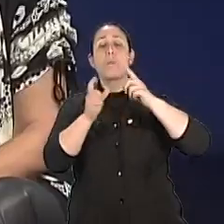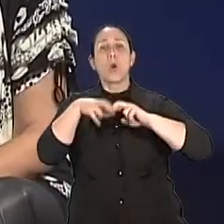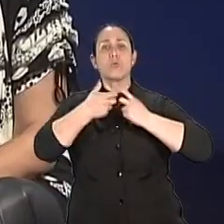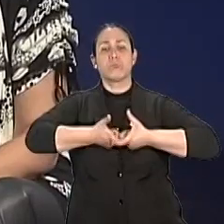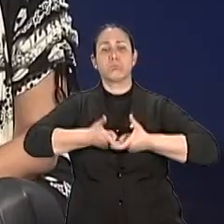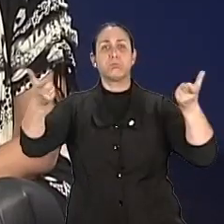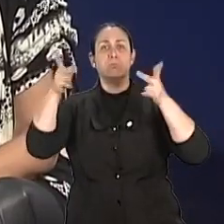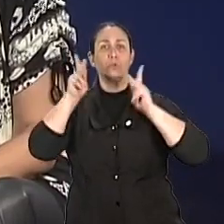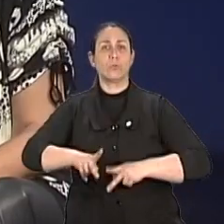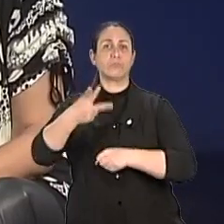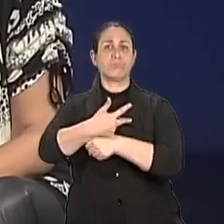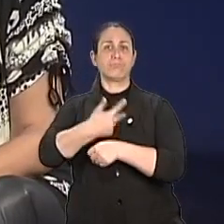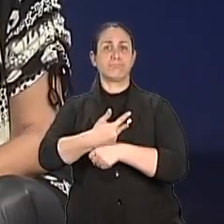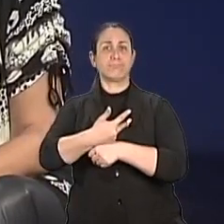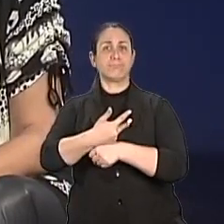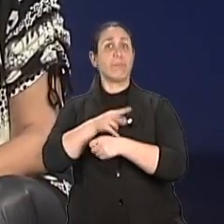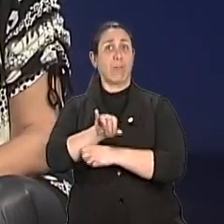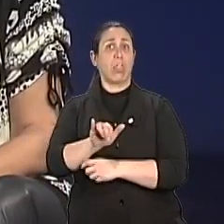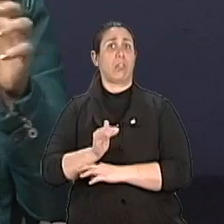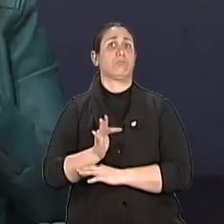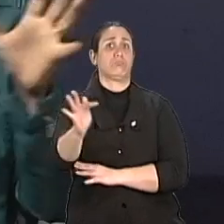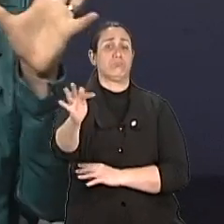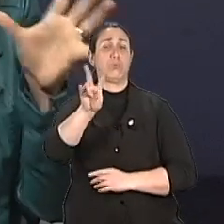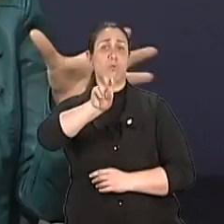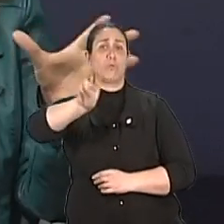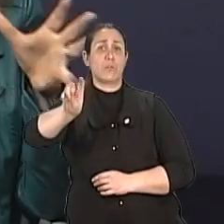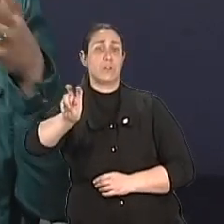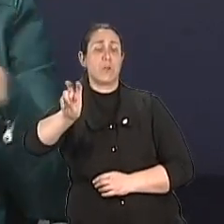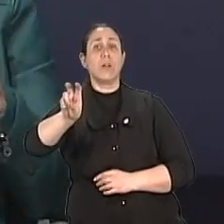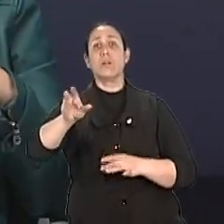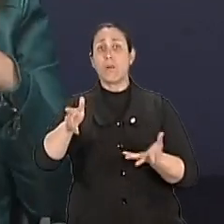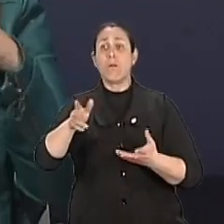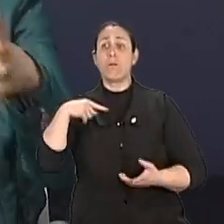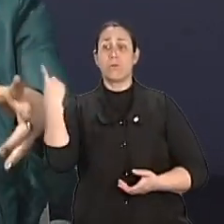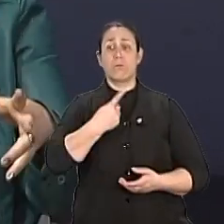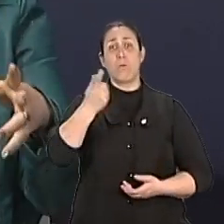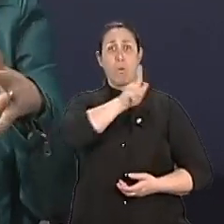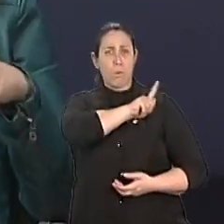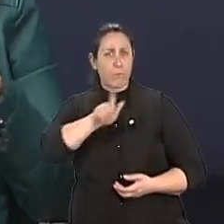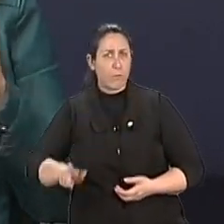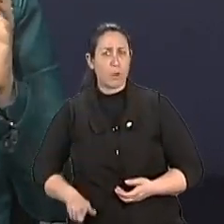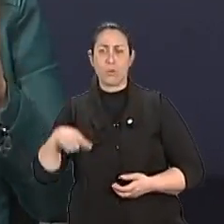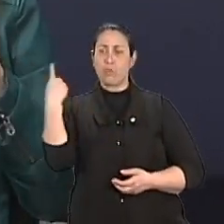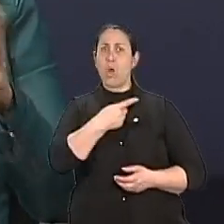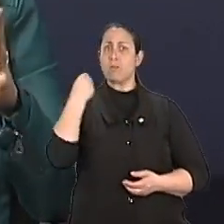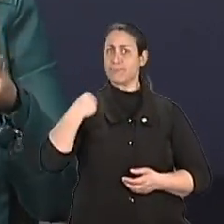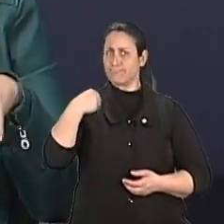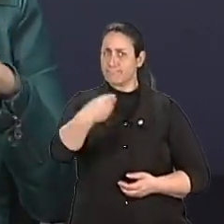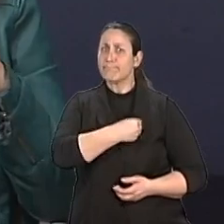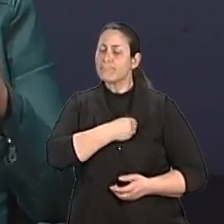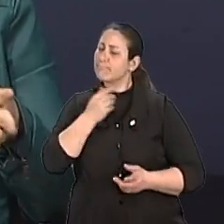nós teremos milhares de casais de terceira idade. Exatamente. Só que o nosso governo e nós, nos consultórios, nós não estamos